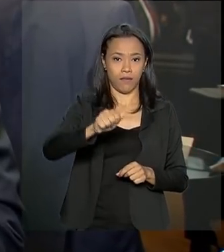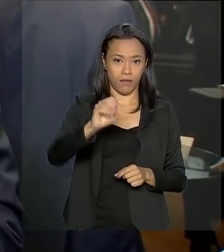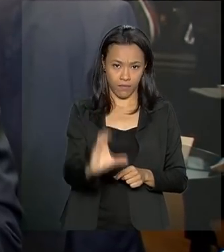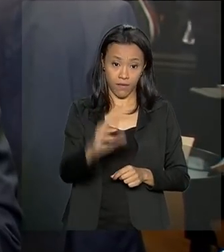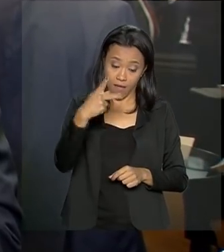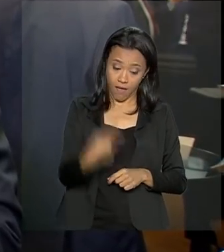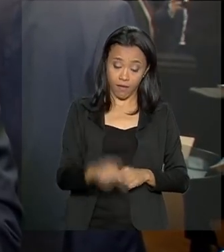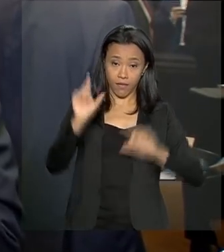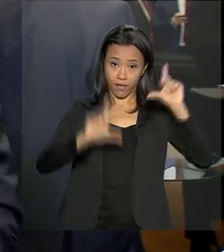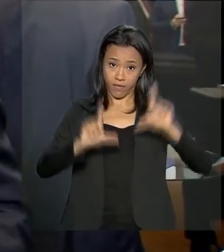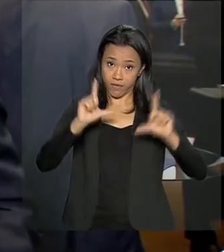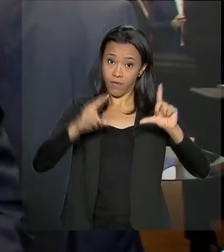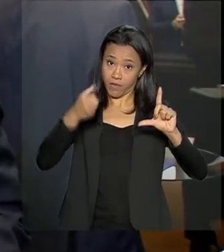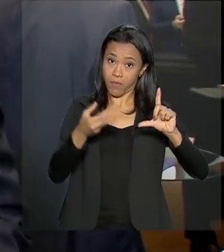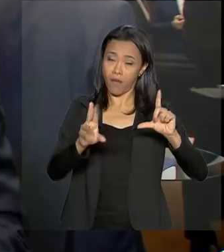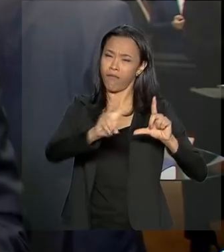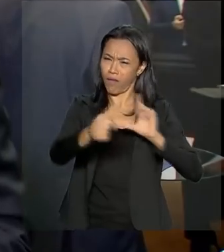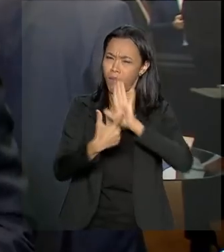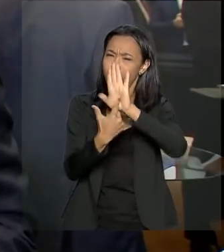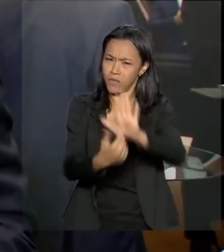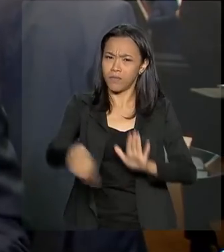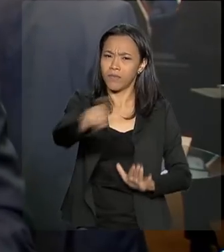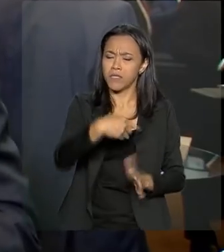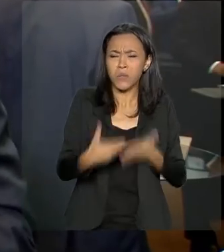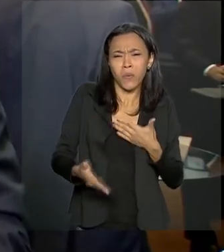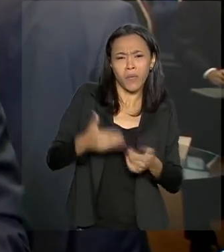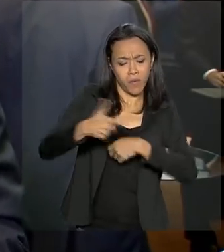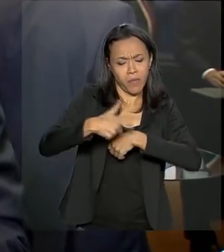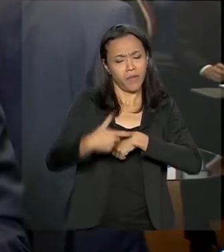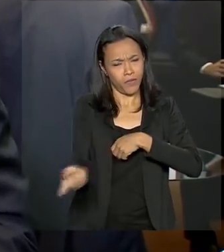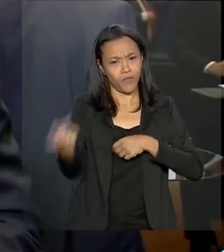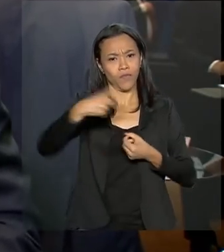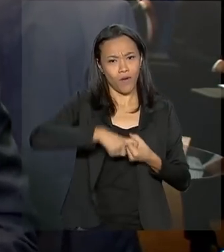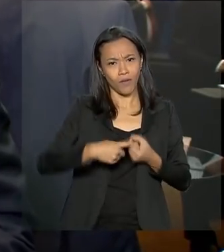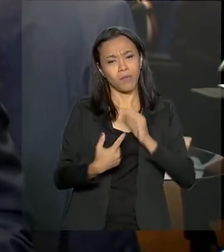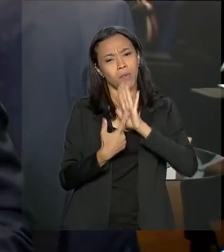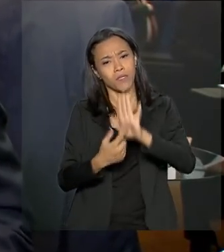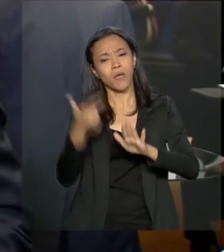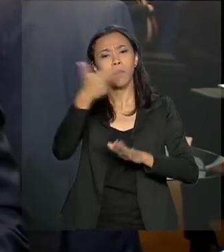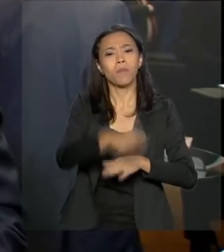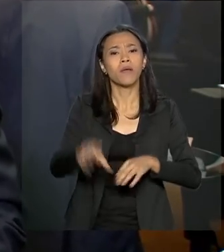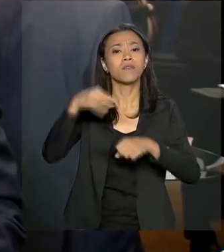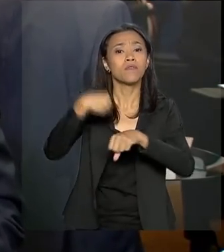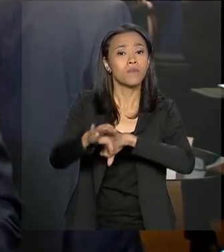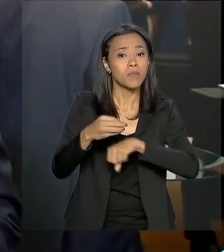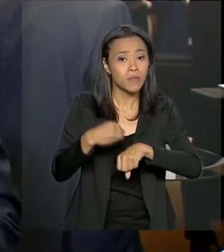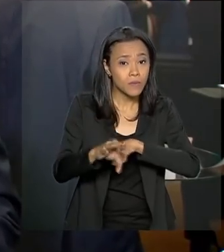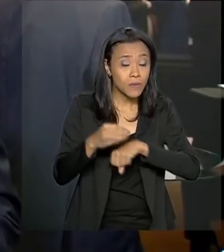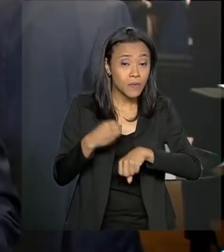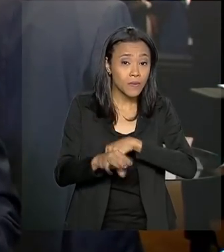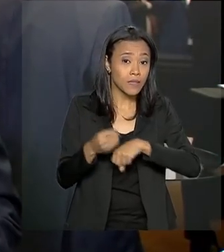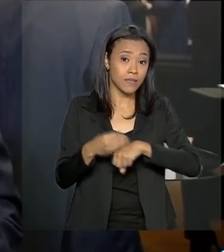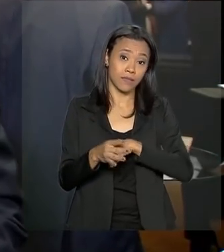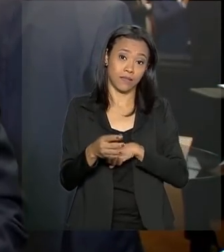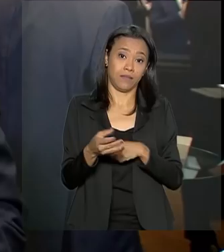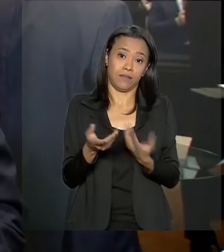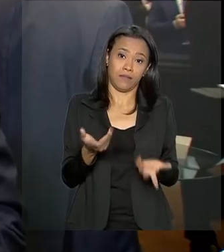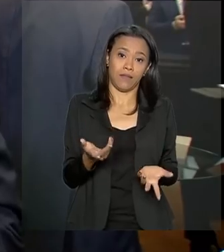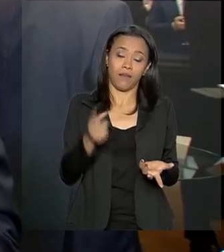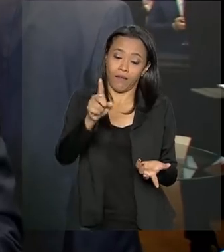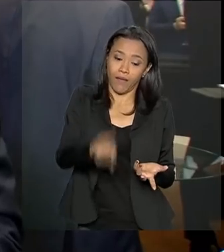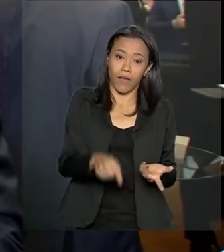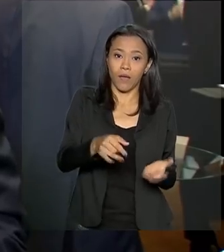entrevista coletiva e nós voltamos a qualquer momento ao vivo com mais informações deste que deve ser